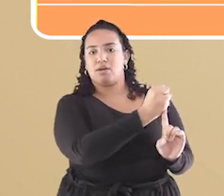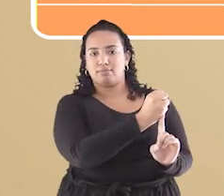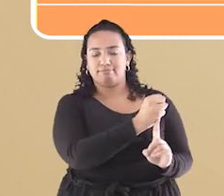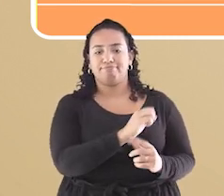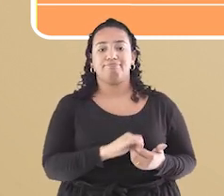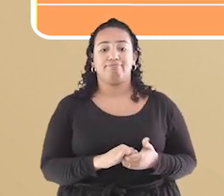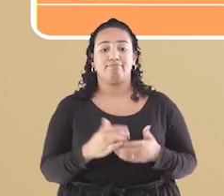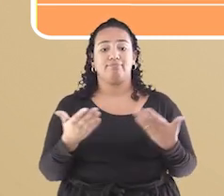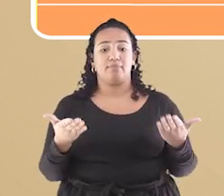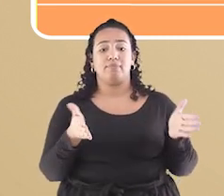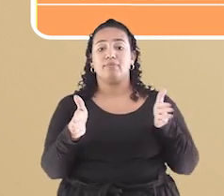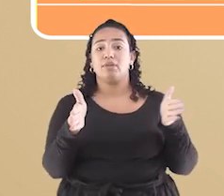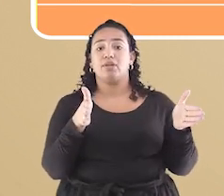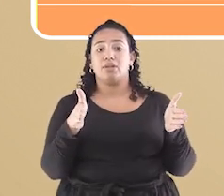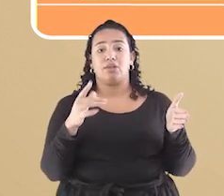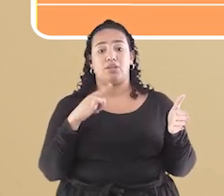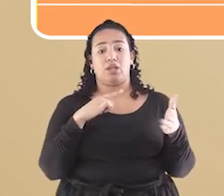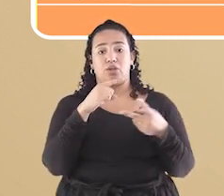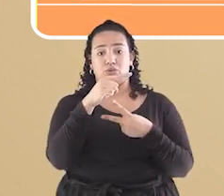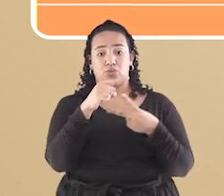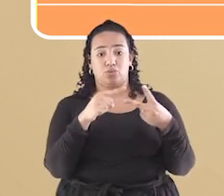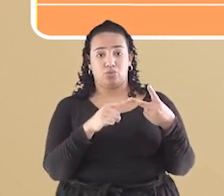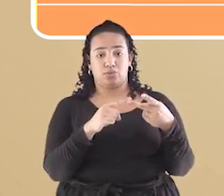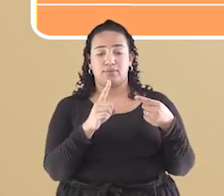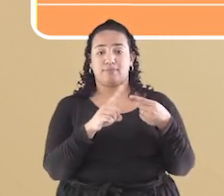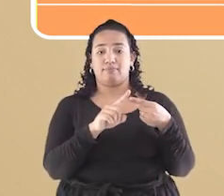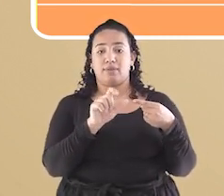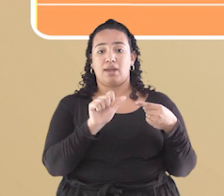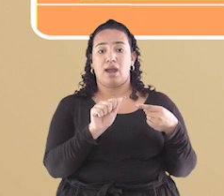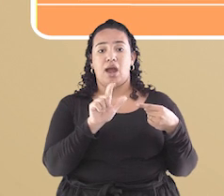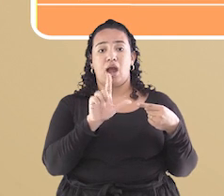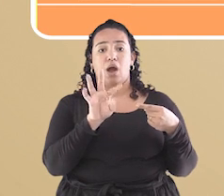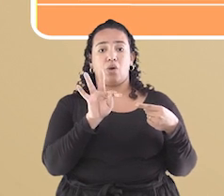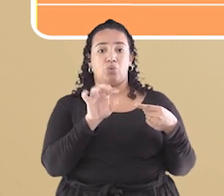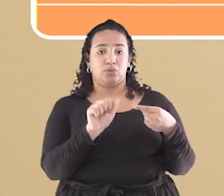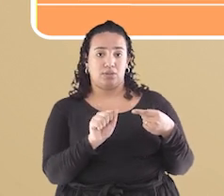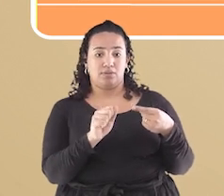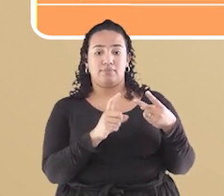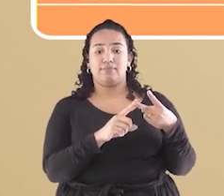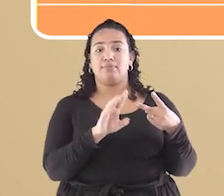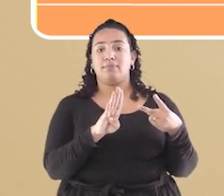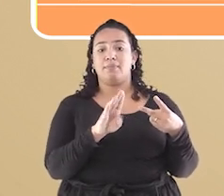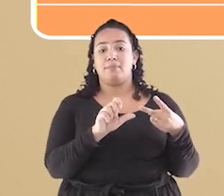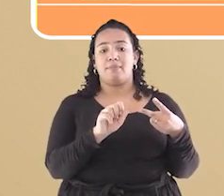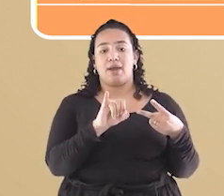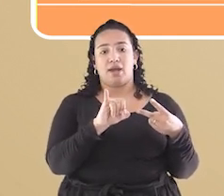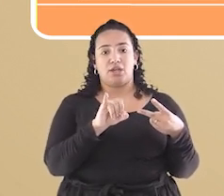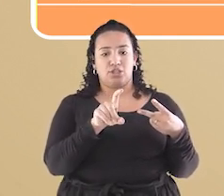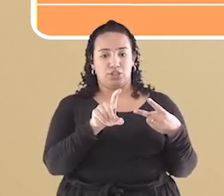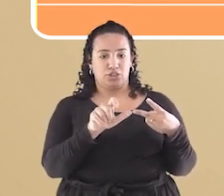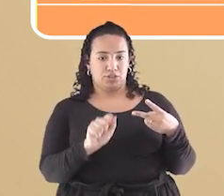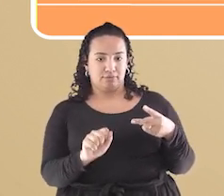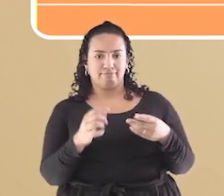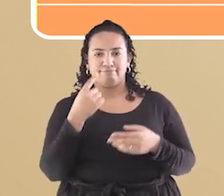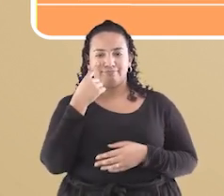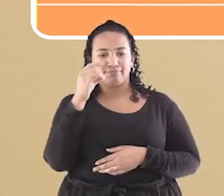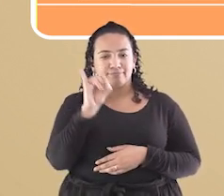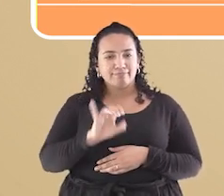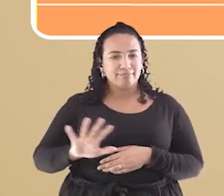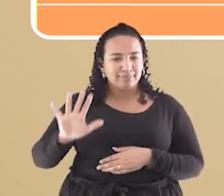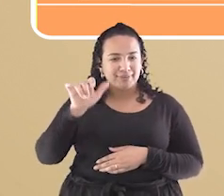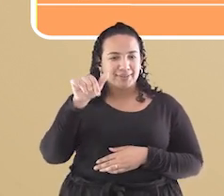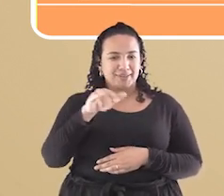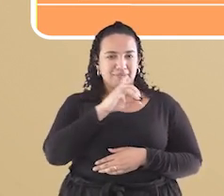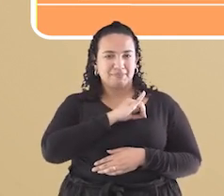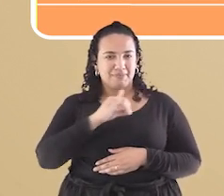dividir esse período em dois, a Alta e Baixa Idade Média. Nessa imagem, podemos ver as ruínas do Fórum